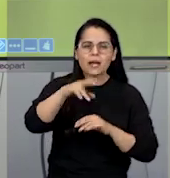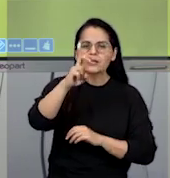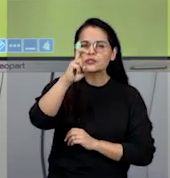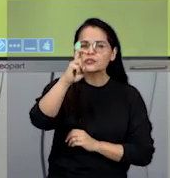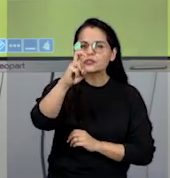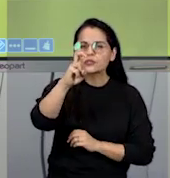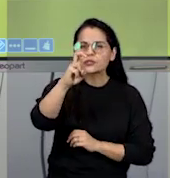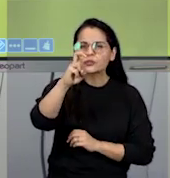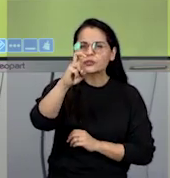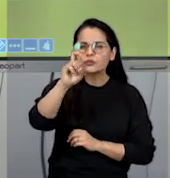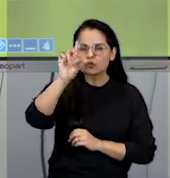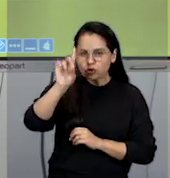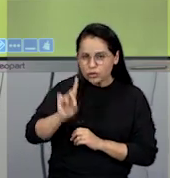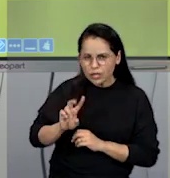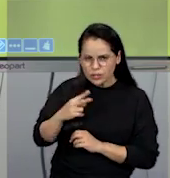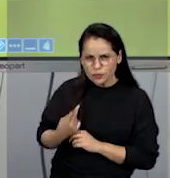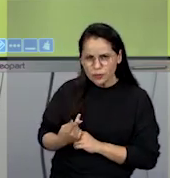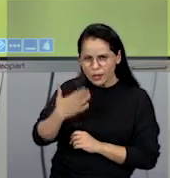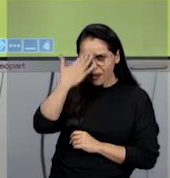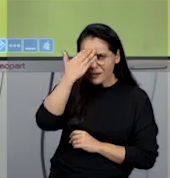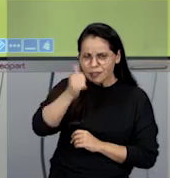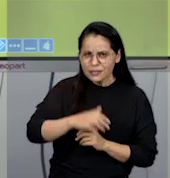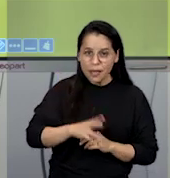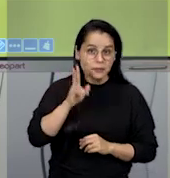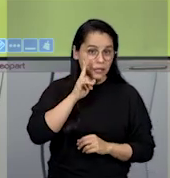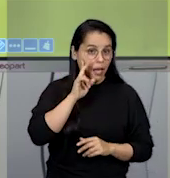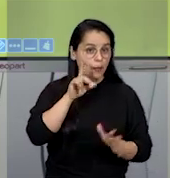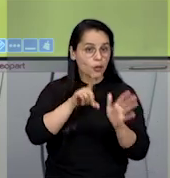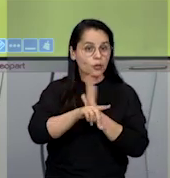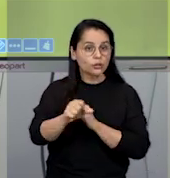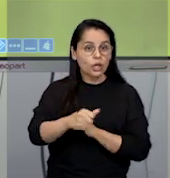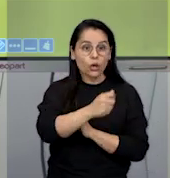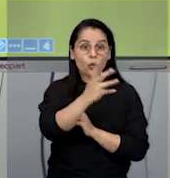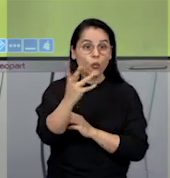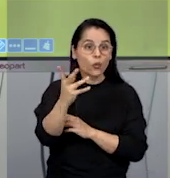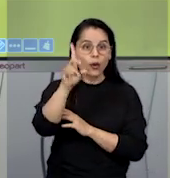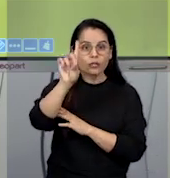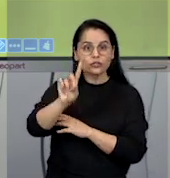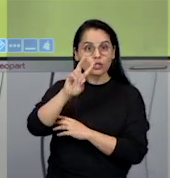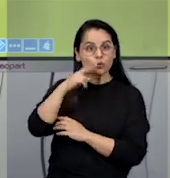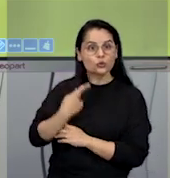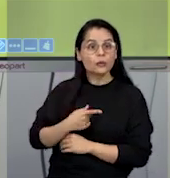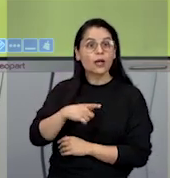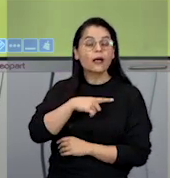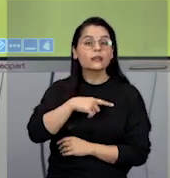direitos humanos? Lembra que eu perguntei quantos direitos humanos são?